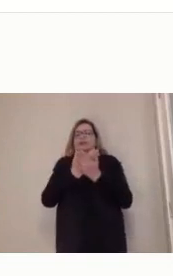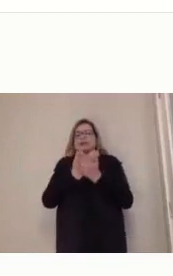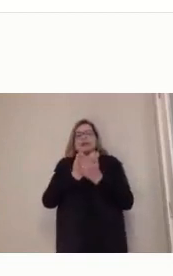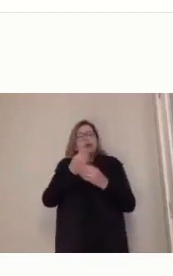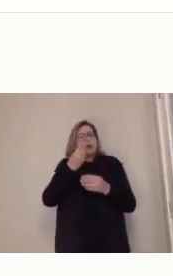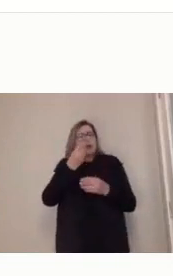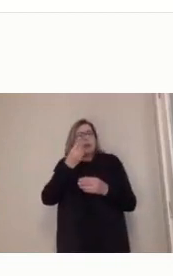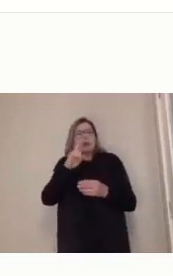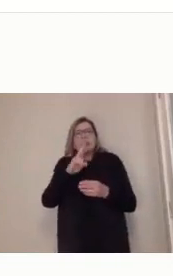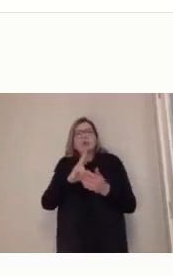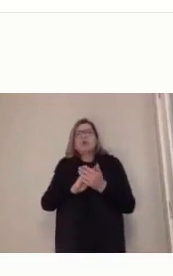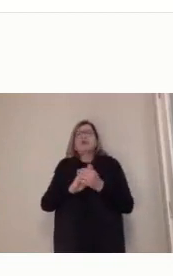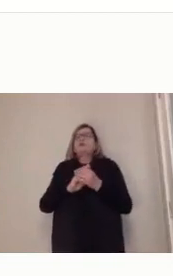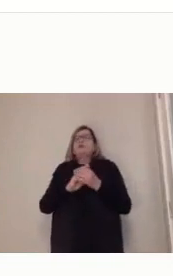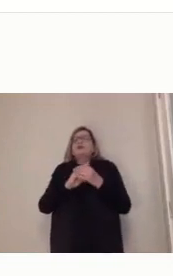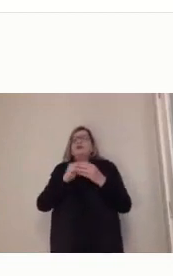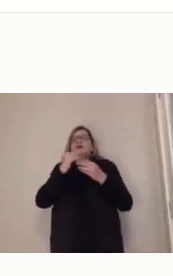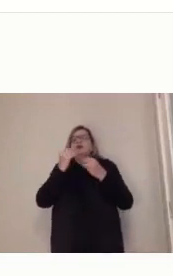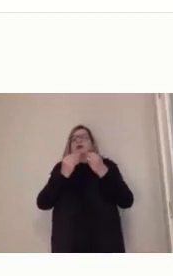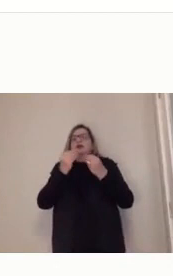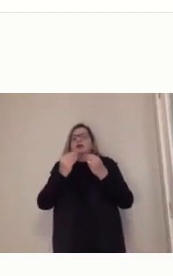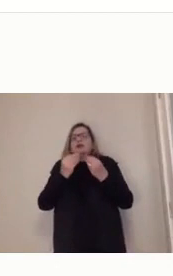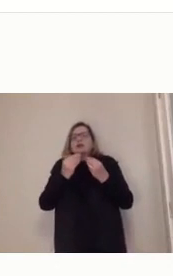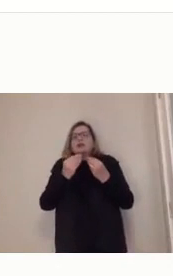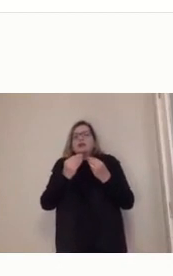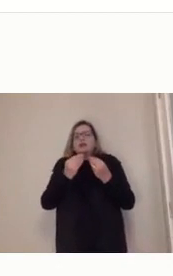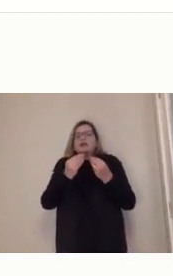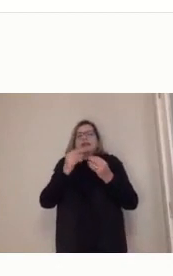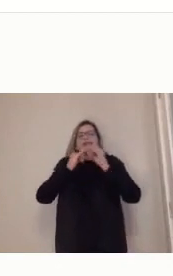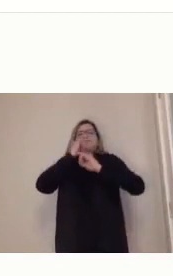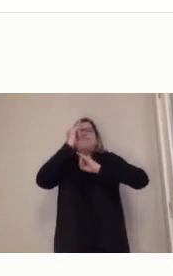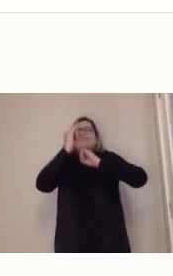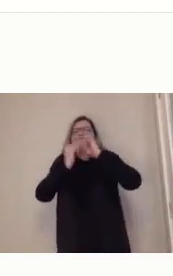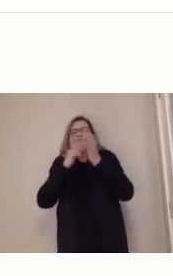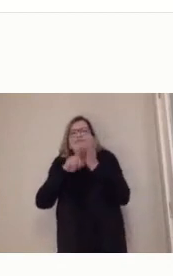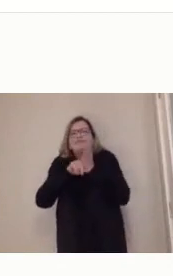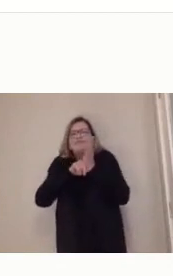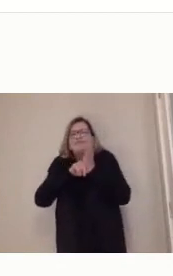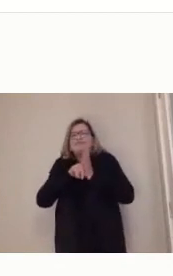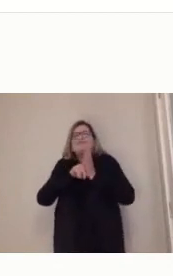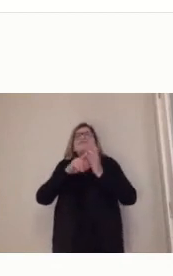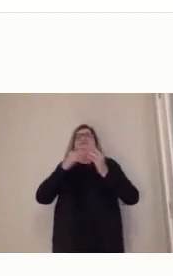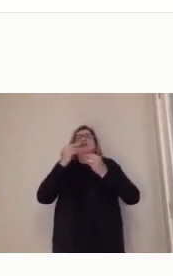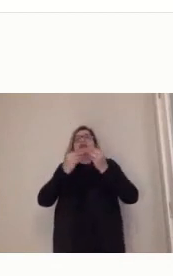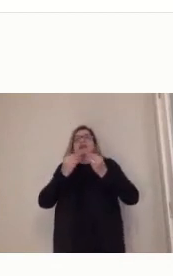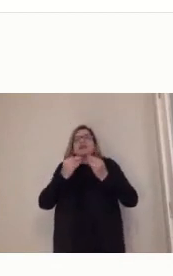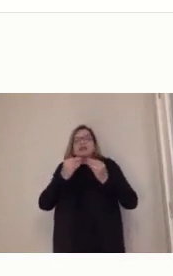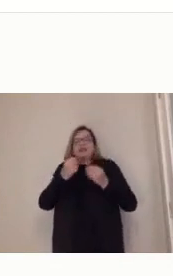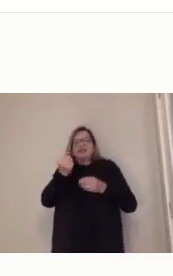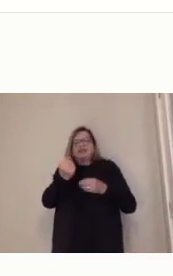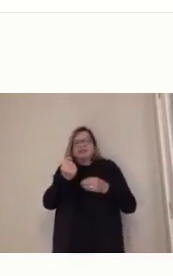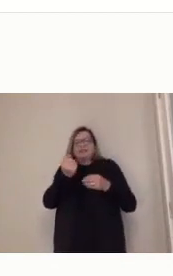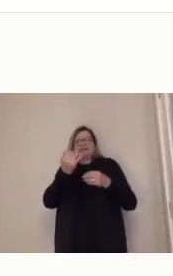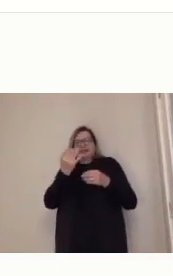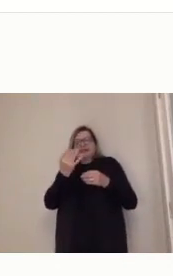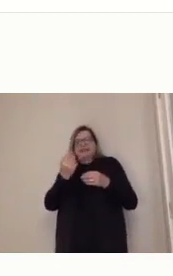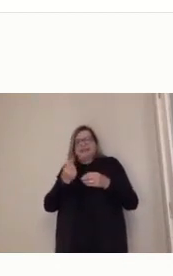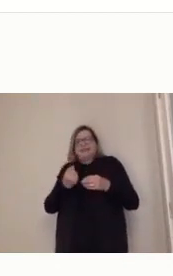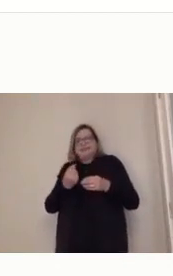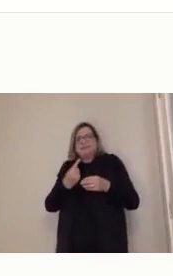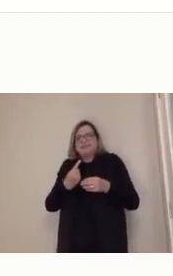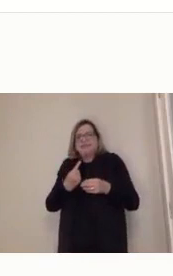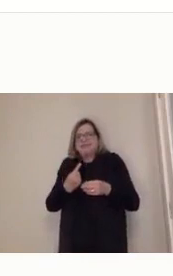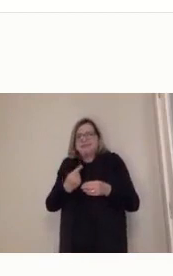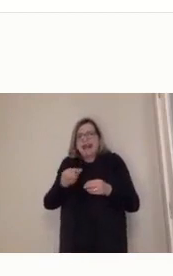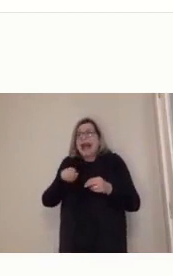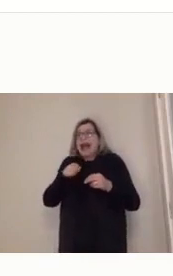vai para a internet para ver alguma coisa e não chama atenção outra, você navega na outra, depois você se sente culpado, você diz,